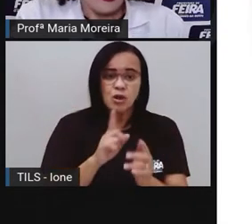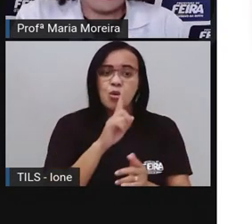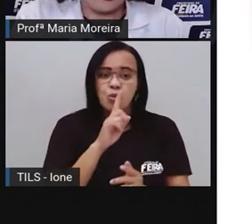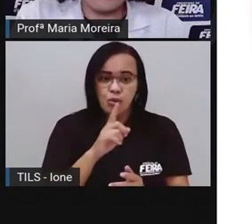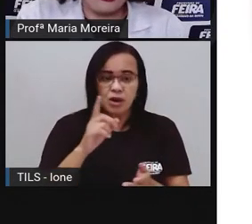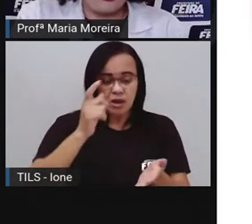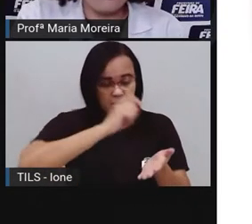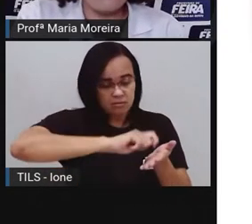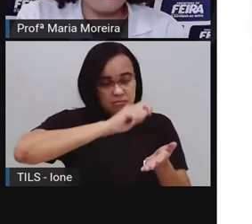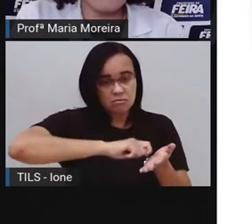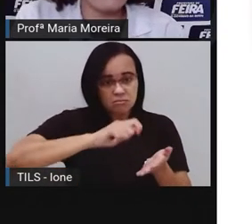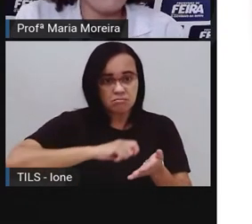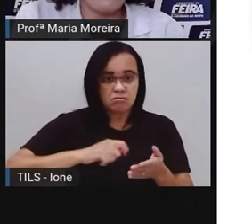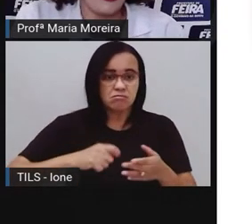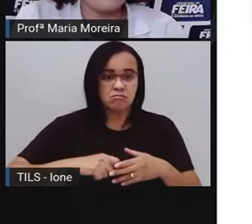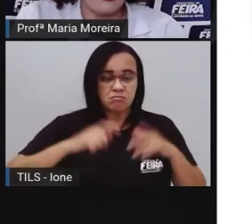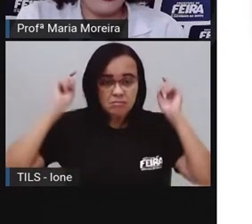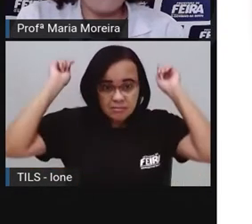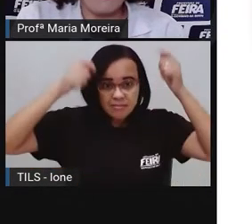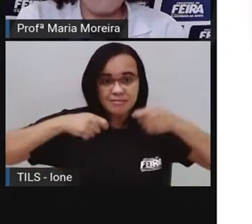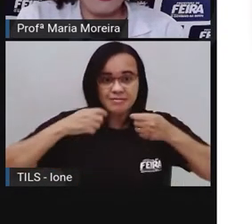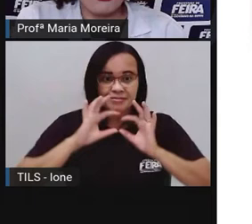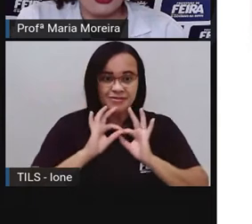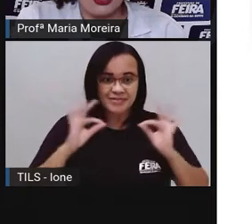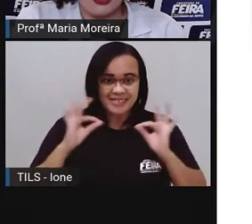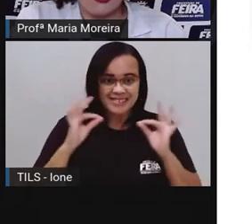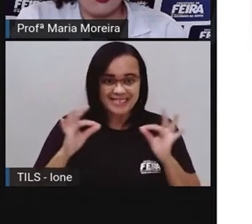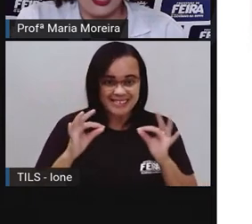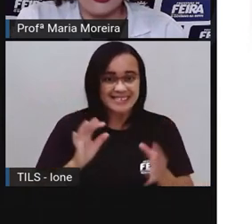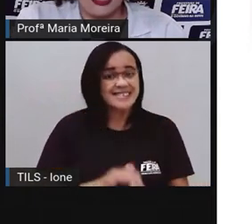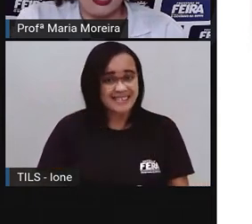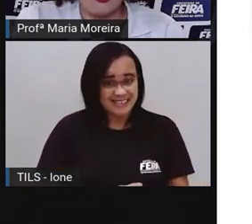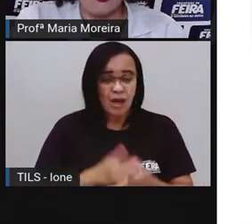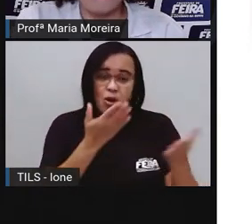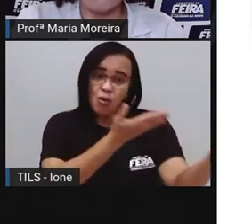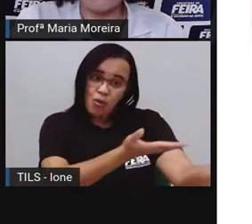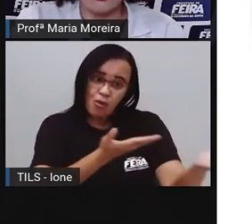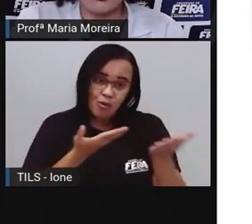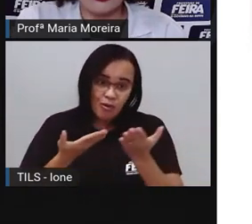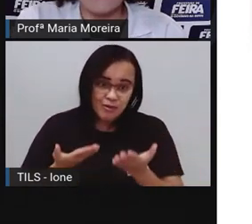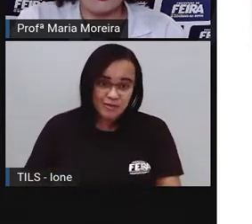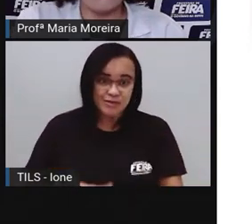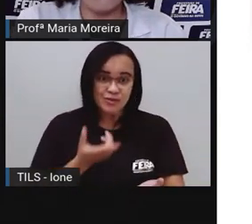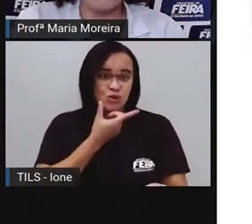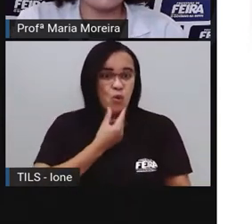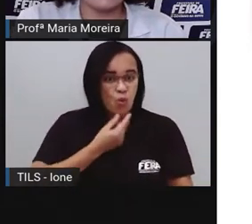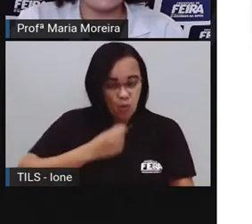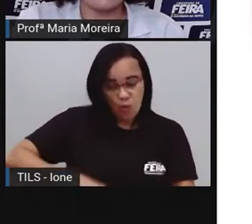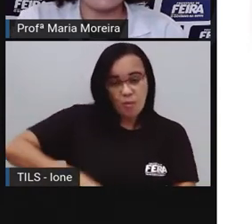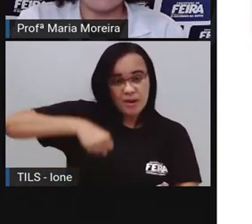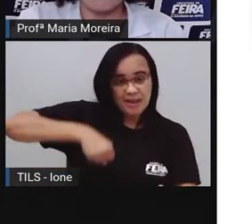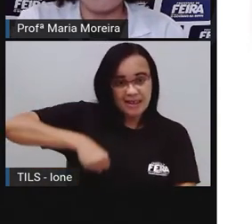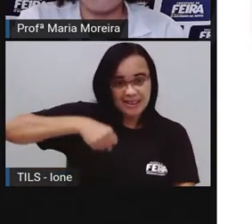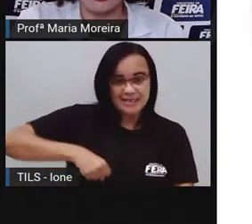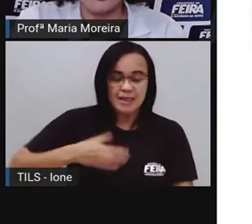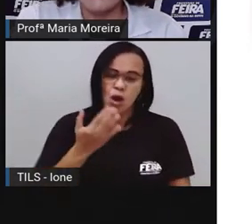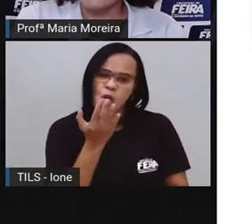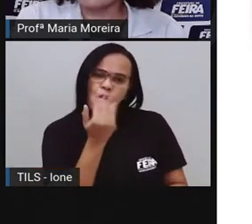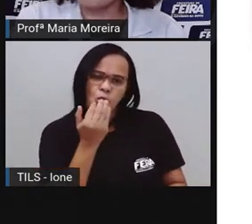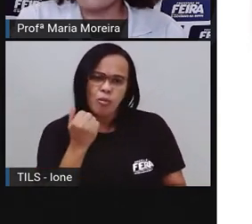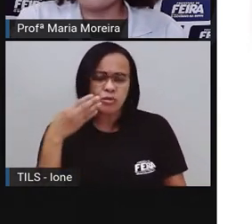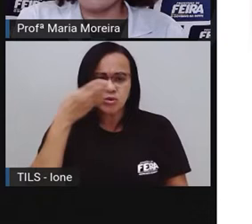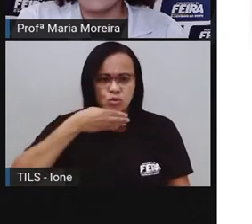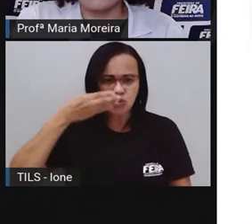A caixinhos convidou o carteiro para a festinha. O carteiro comeu doce, brincou com as crianças lá fora.